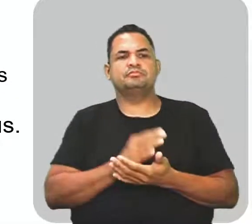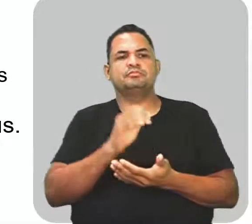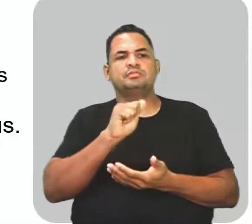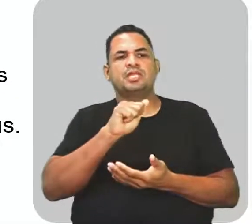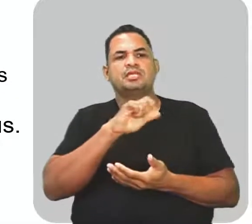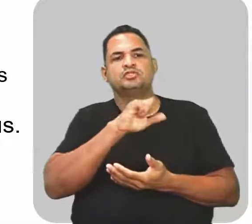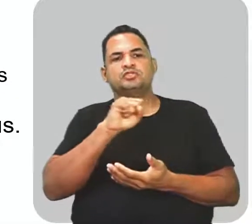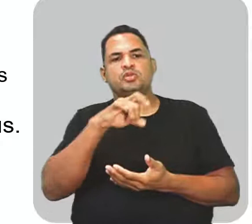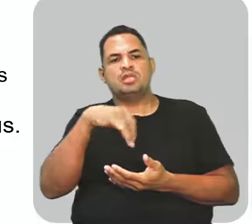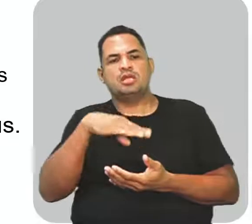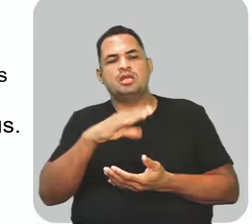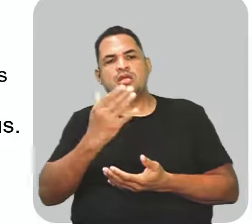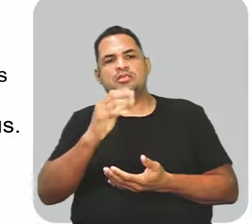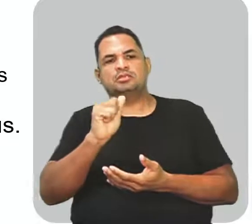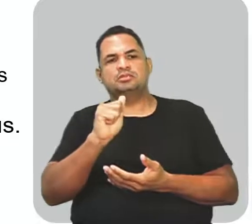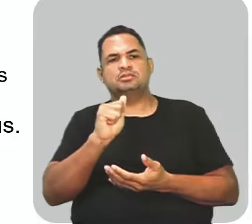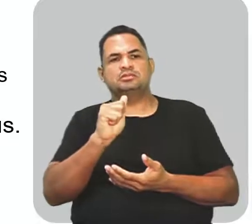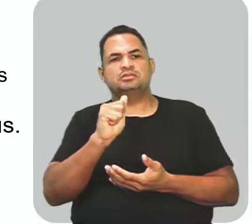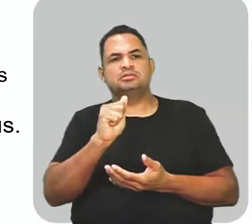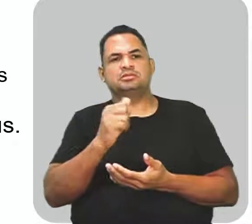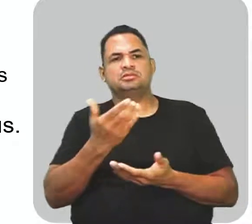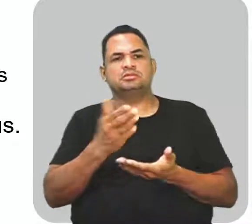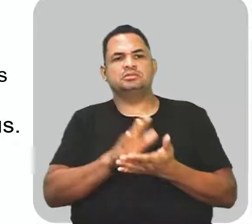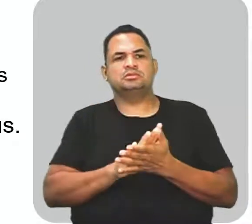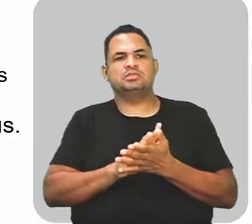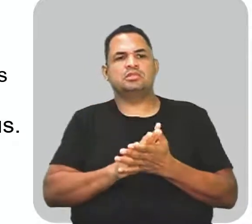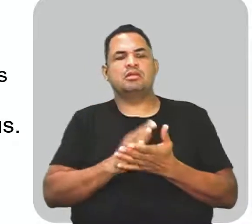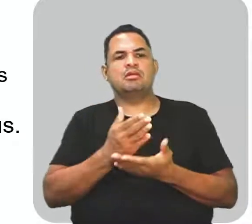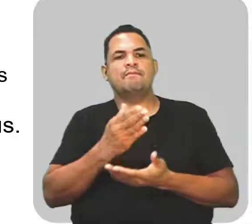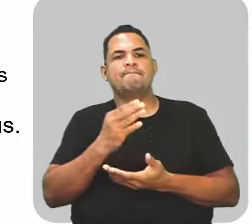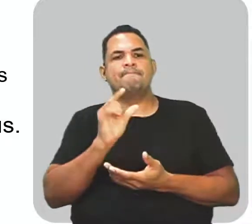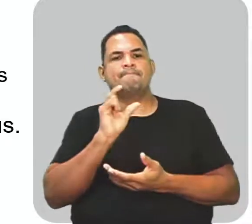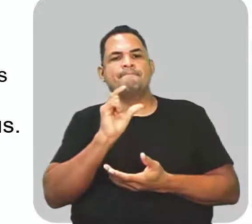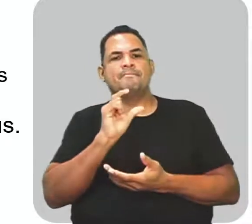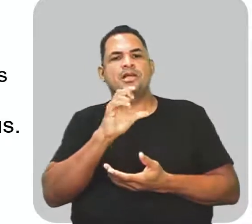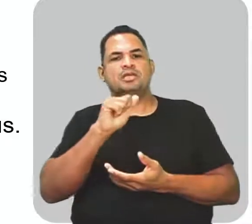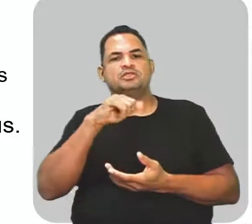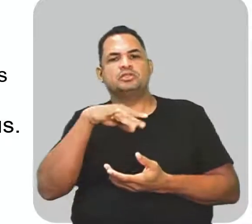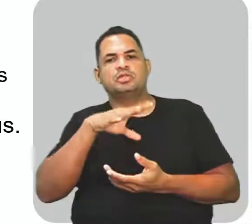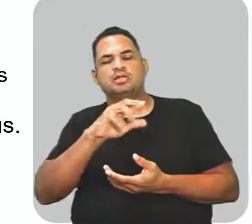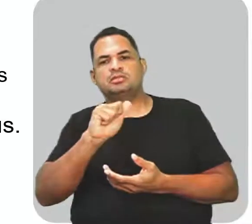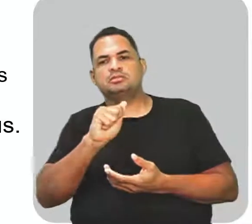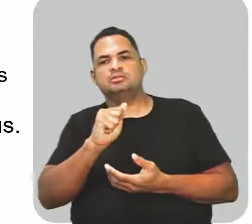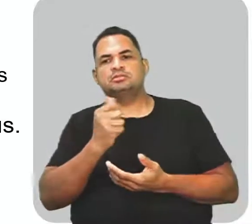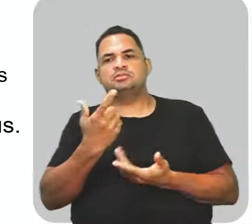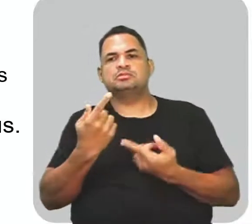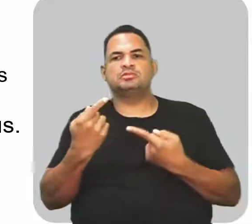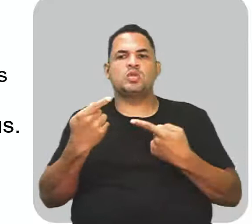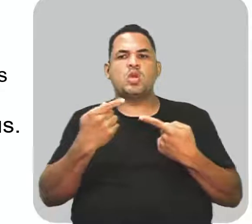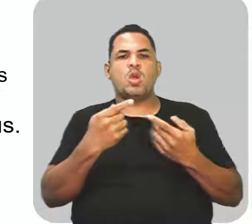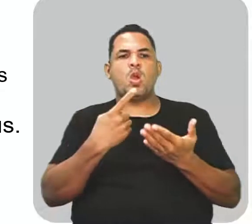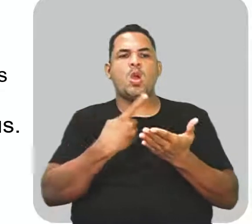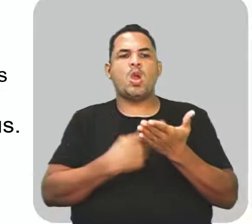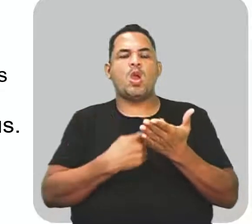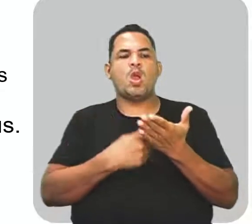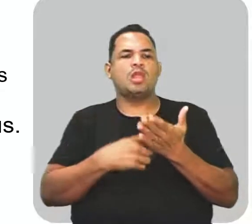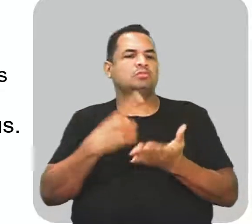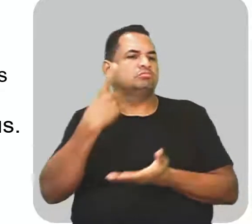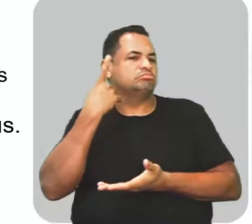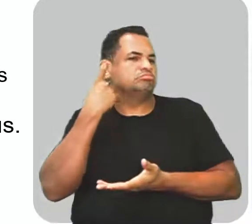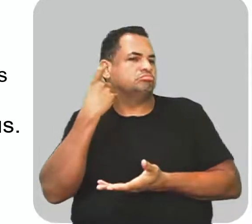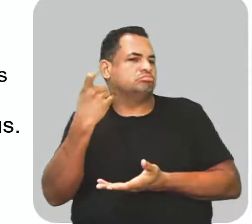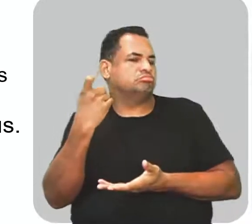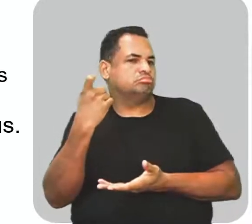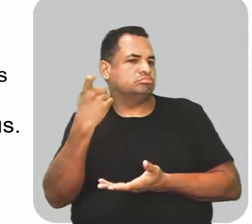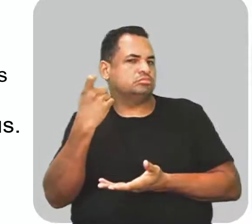A assonância, né? Ela vem aí do castelhano, da palavra assonância, que corresponde ao acordo de som, né?